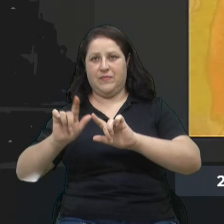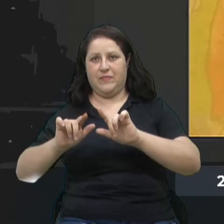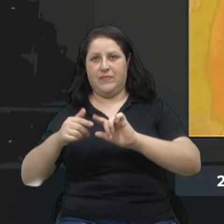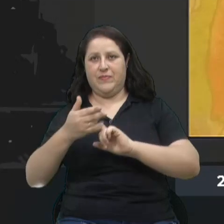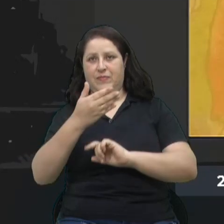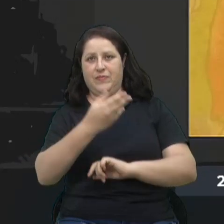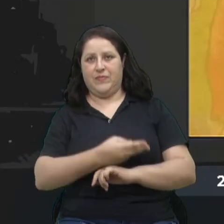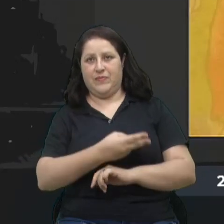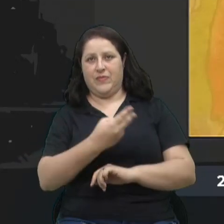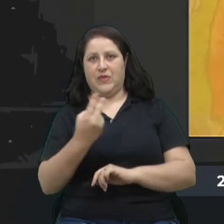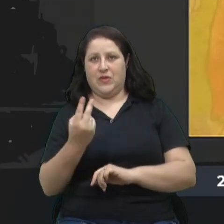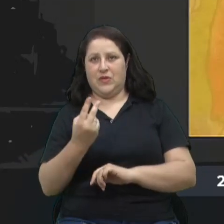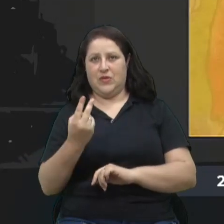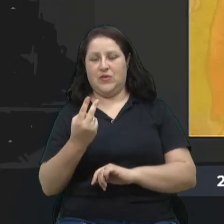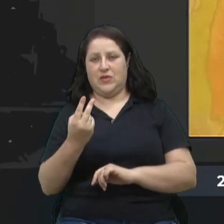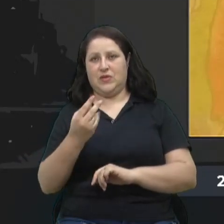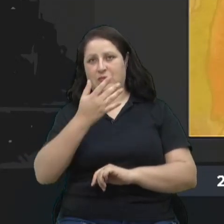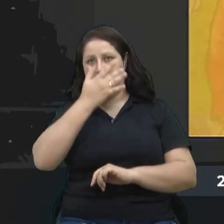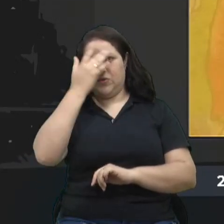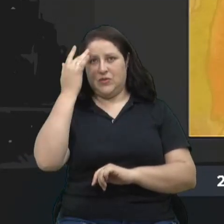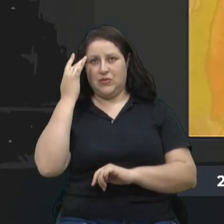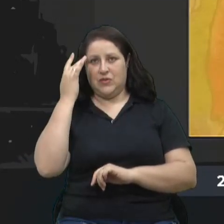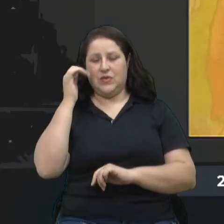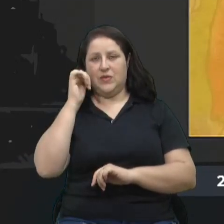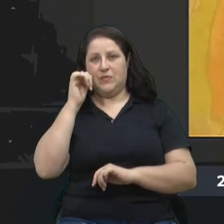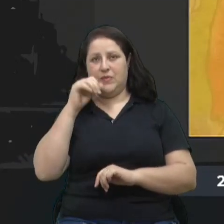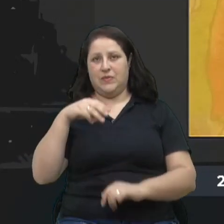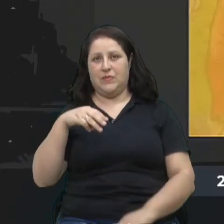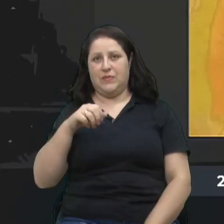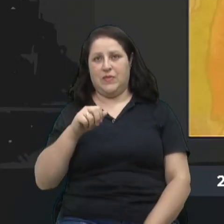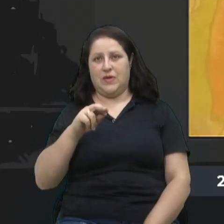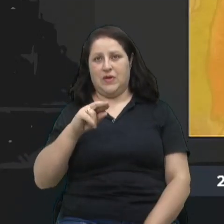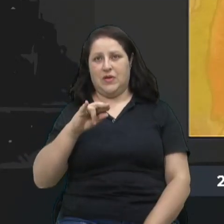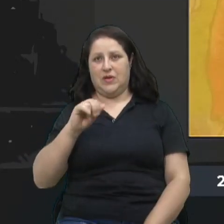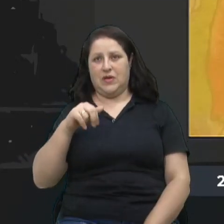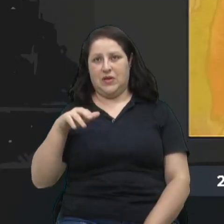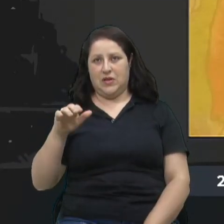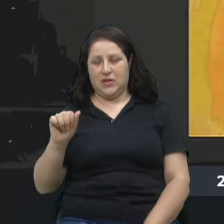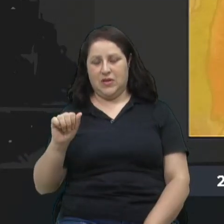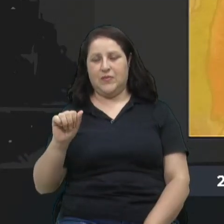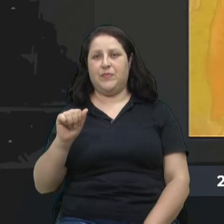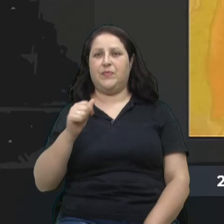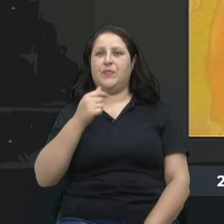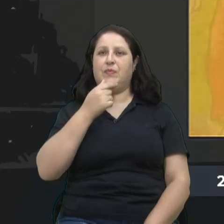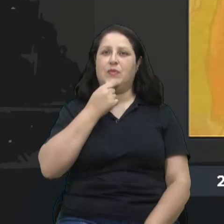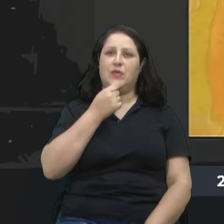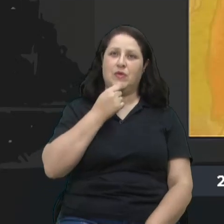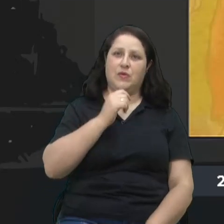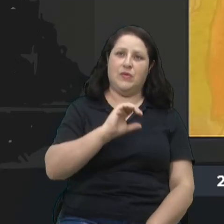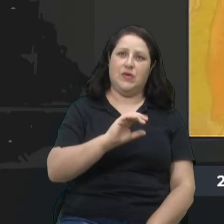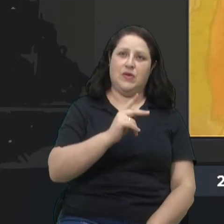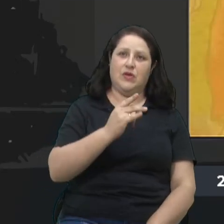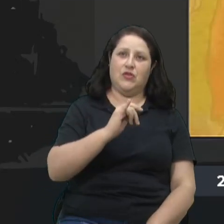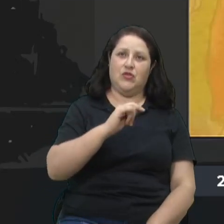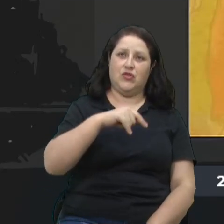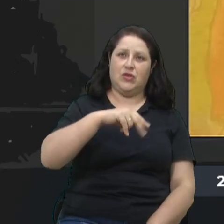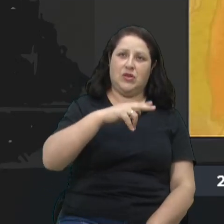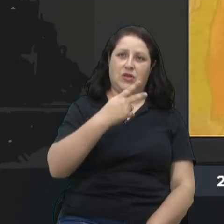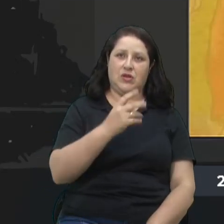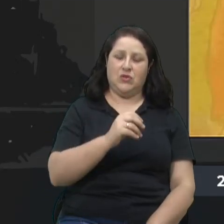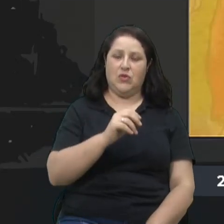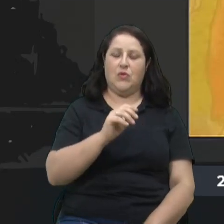Chiquinho e a Mariana Xavier. Esse grafite foi a imagem do Sport TV para o Brasil inteiro,